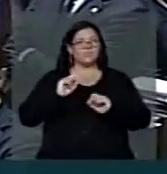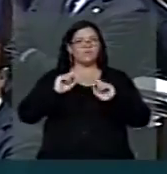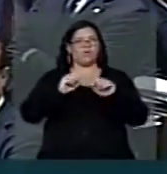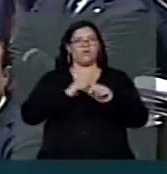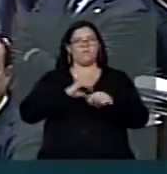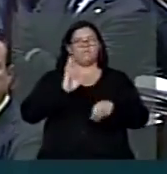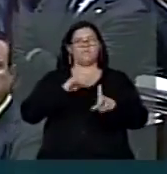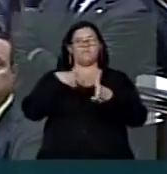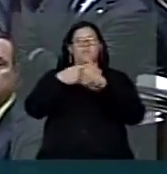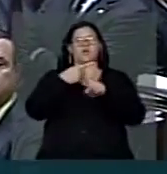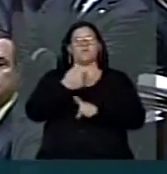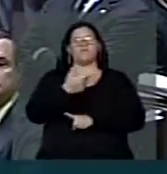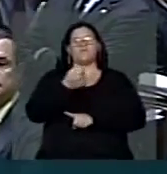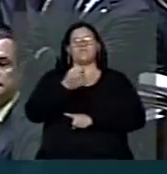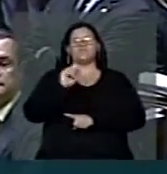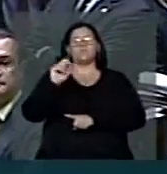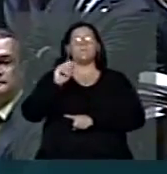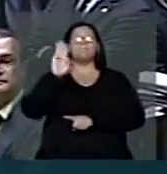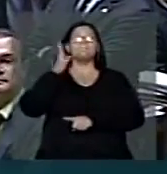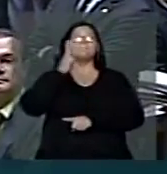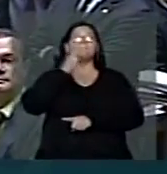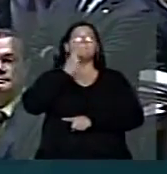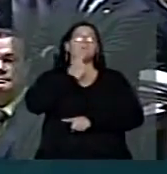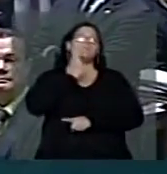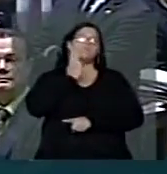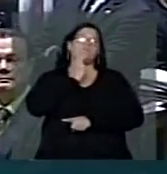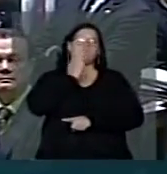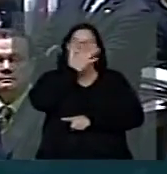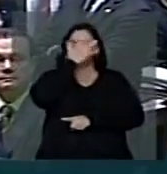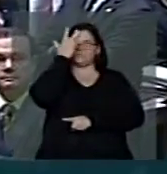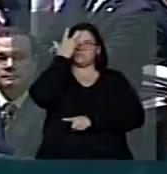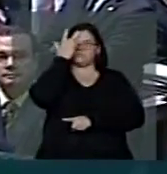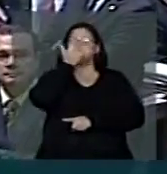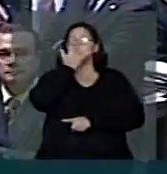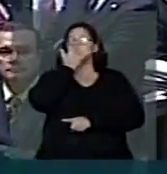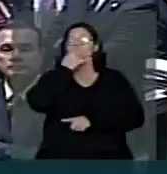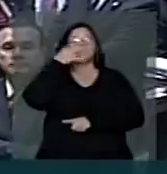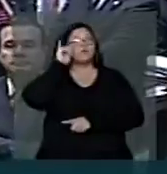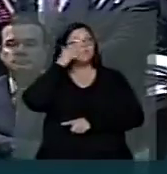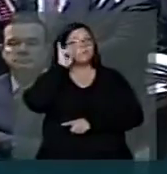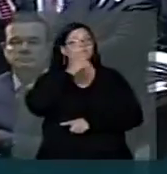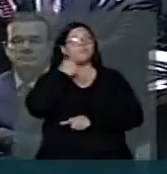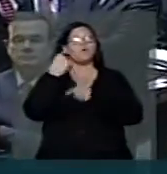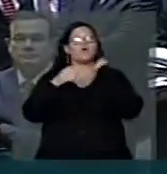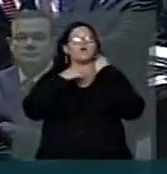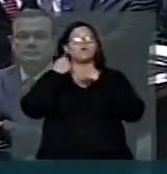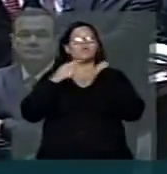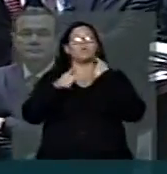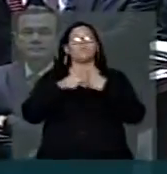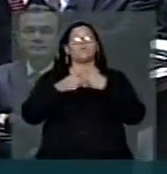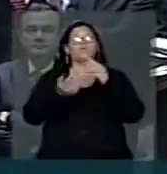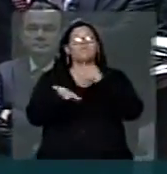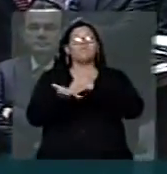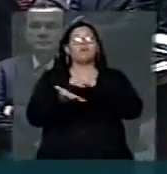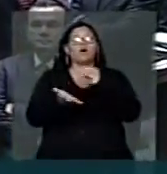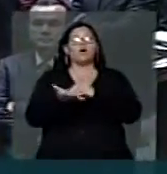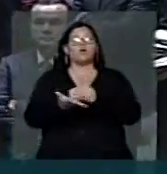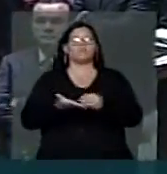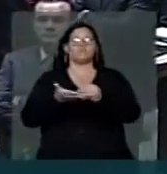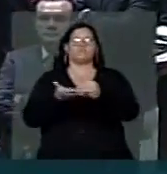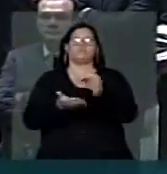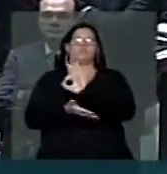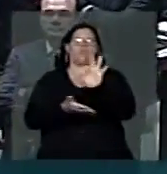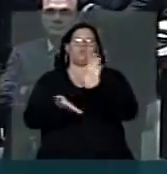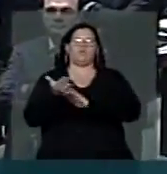mil, 20 milhões de cabeças de boi que estão morrendo lá no Nordeste por falta de atendimento. Esse sim, daquela